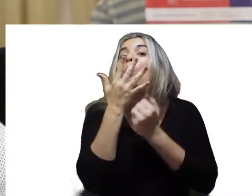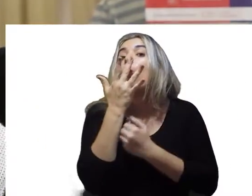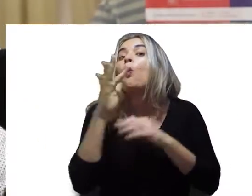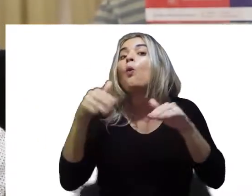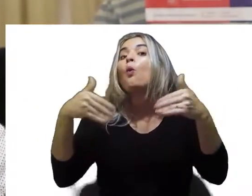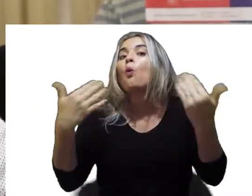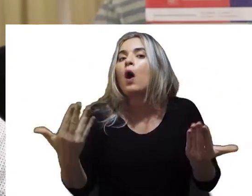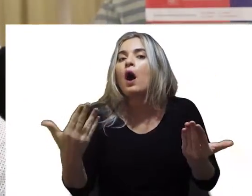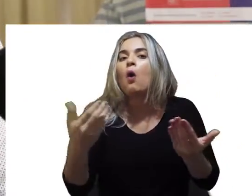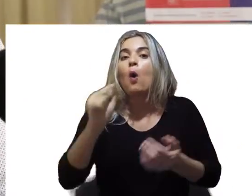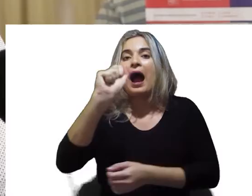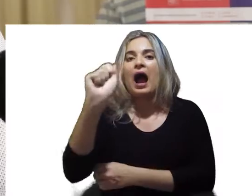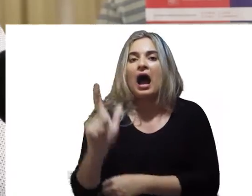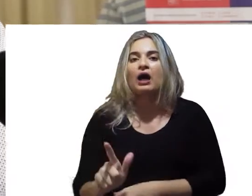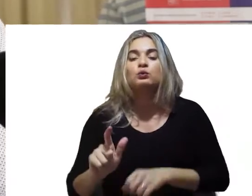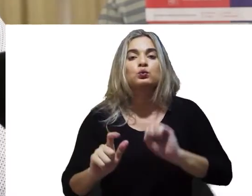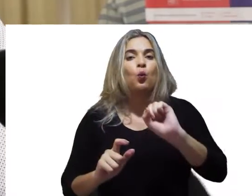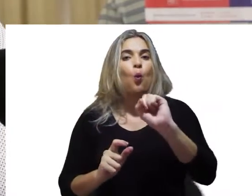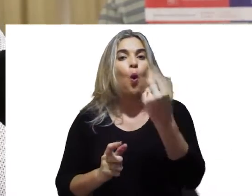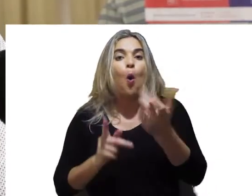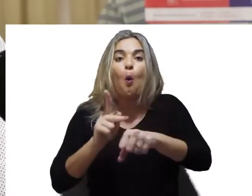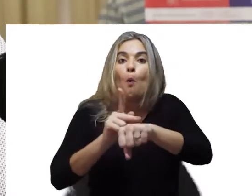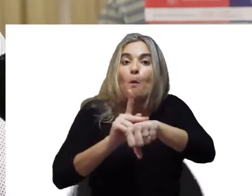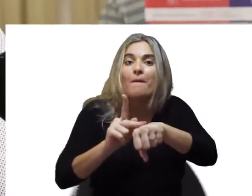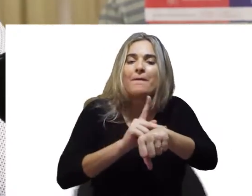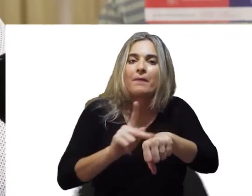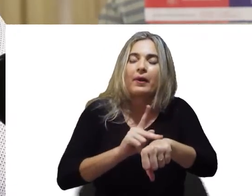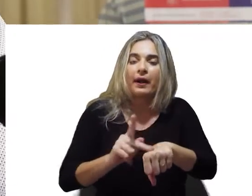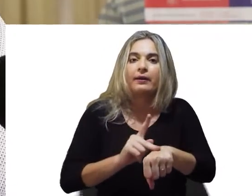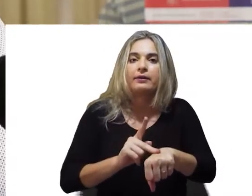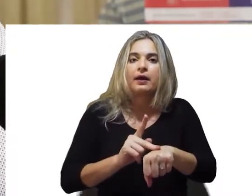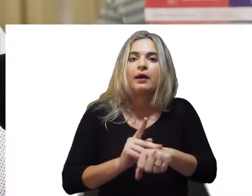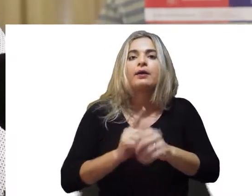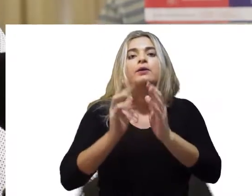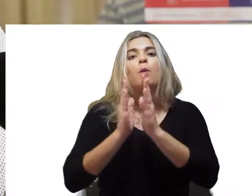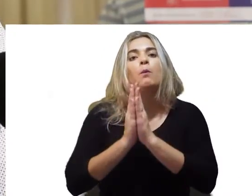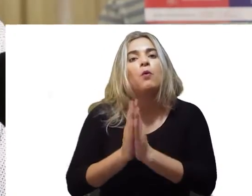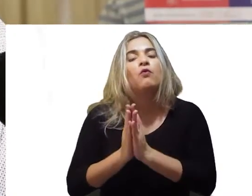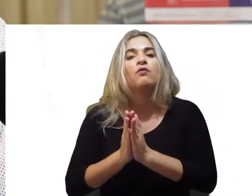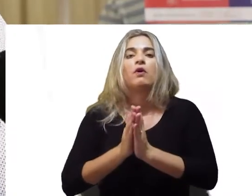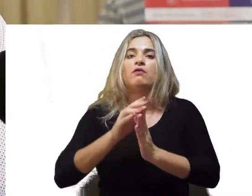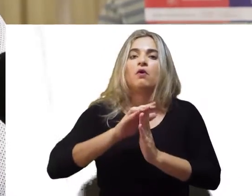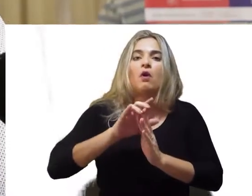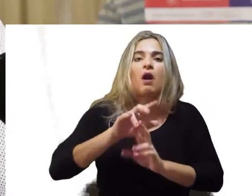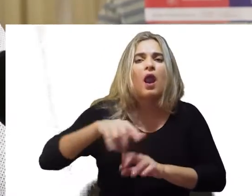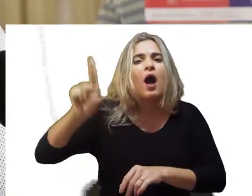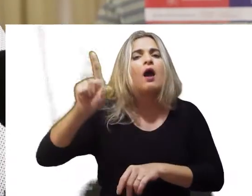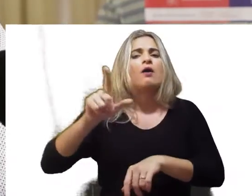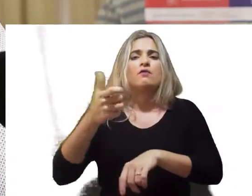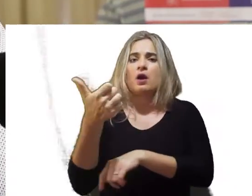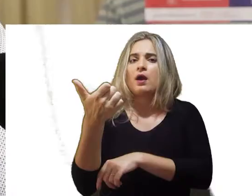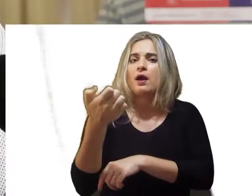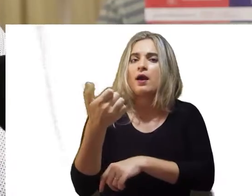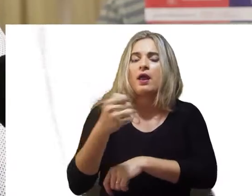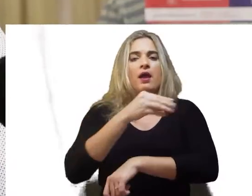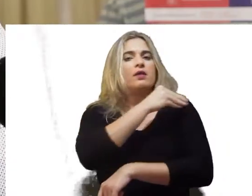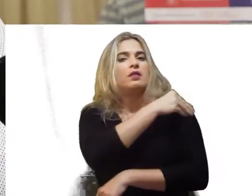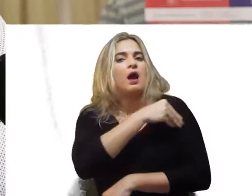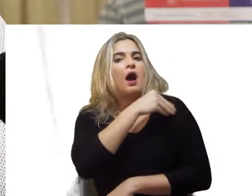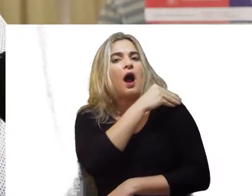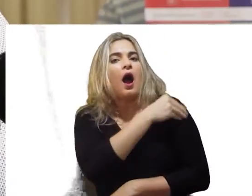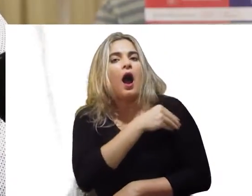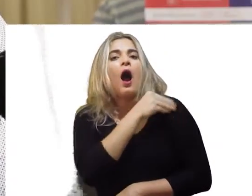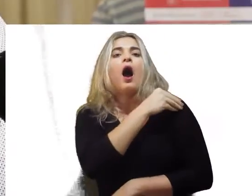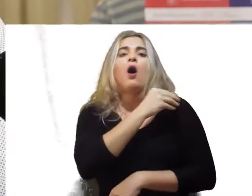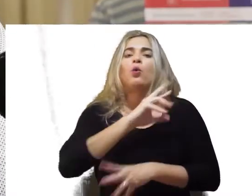a caneta da sessão eleitoral. Apesar disso, mesmo aqueles que não levaram, nós temos álcool líquido para higienizar a